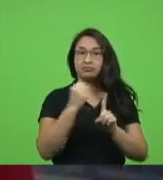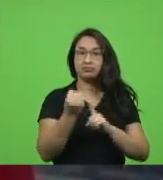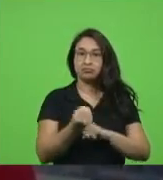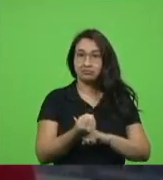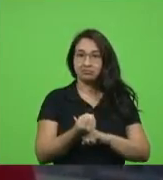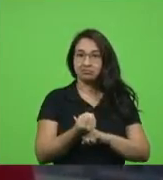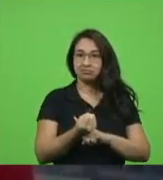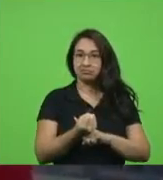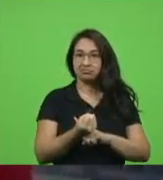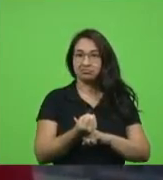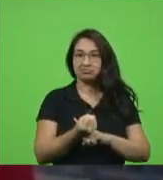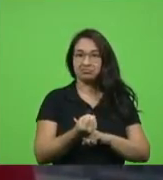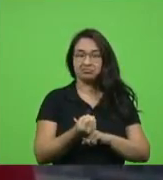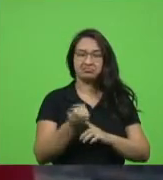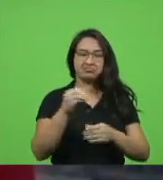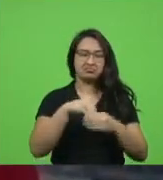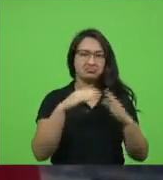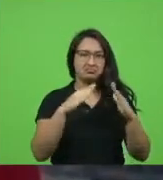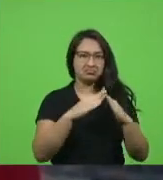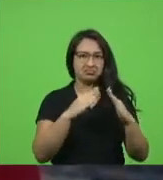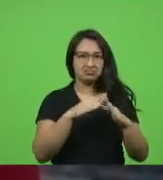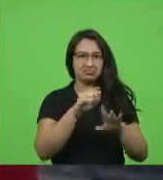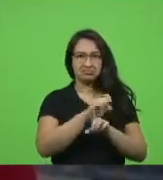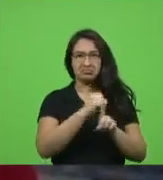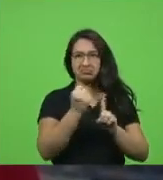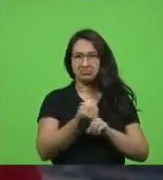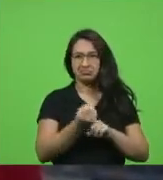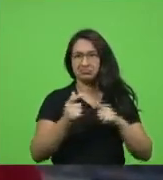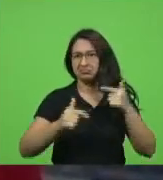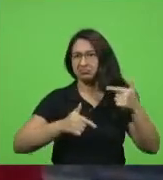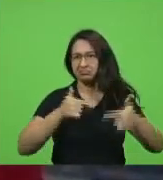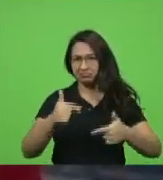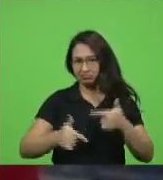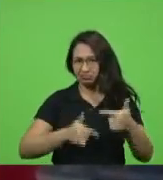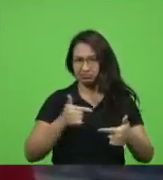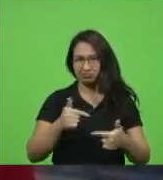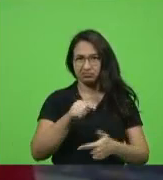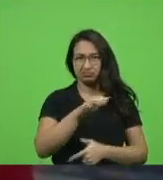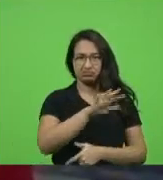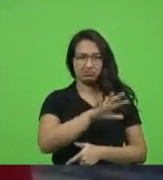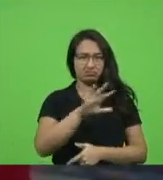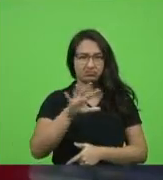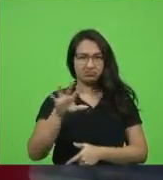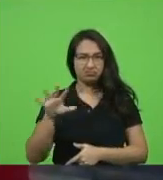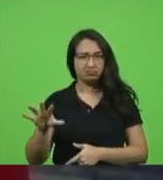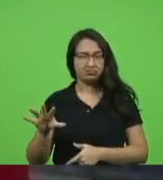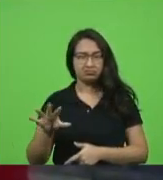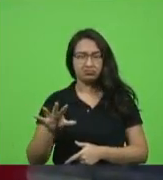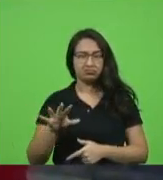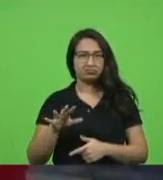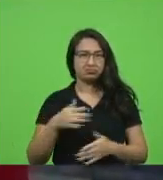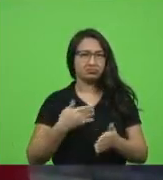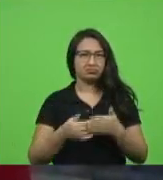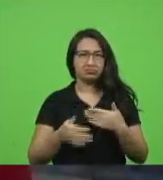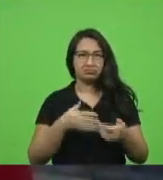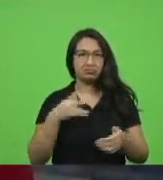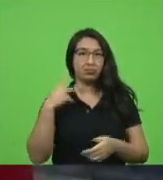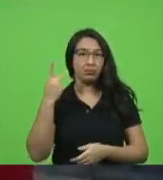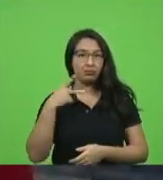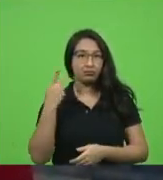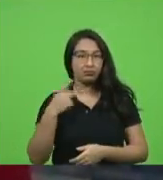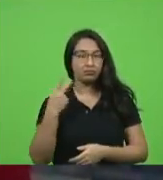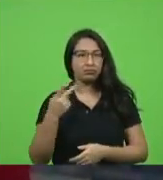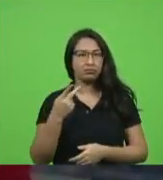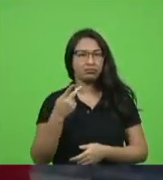seja dentro de casa seja no trabalho seja nos cargos que ocuparam na política ou nos